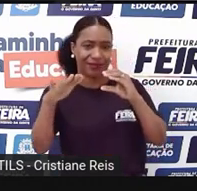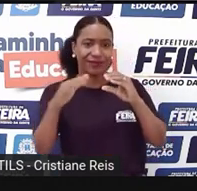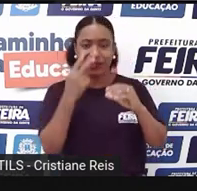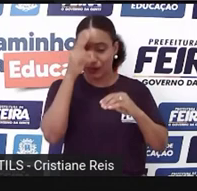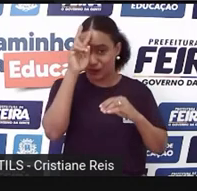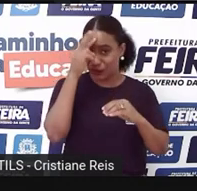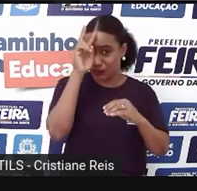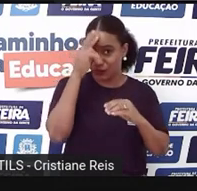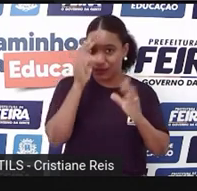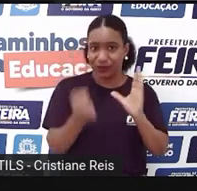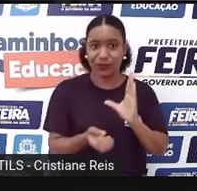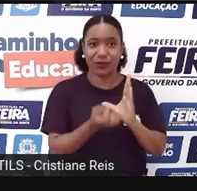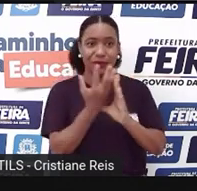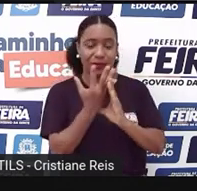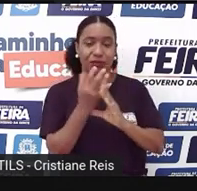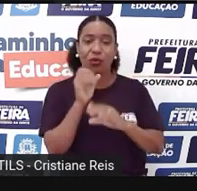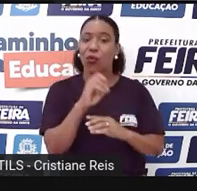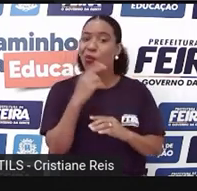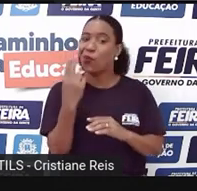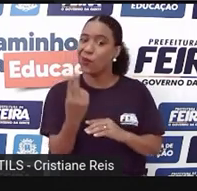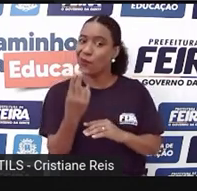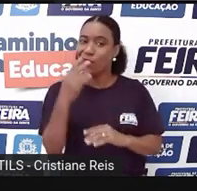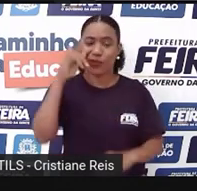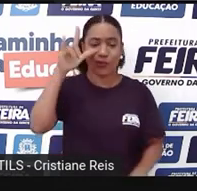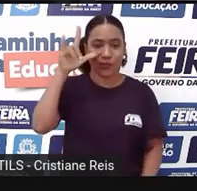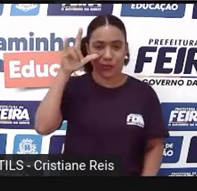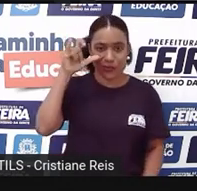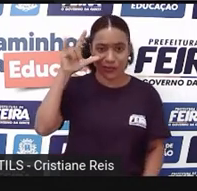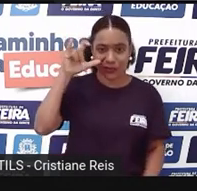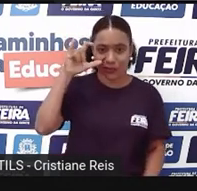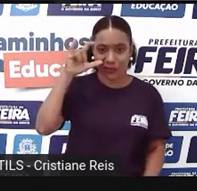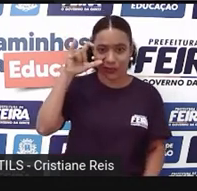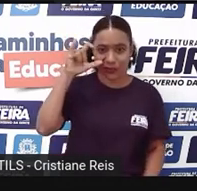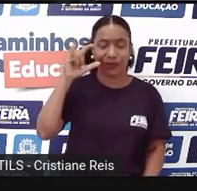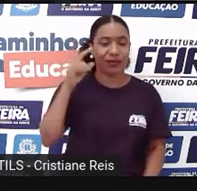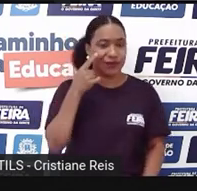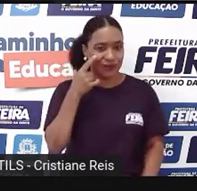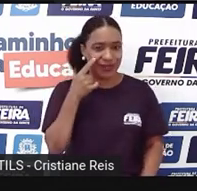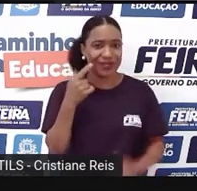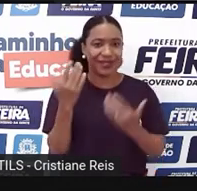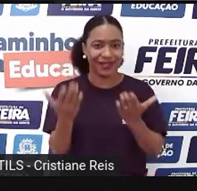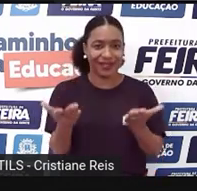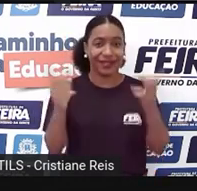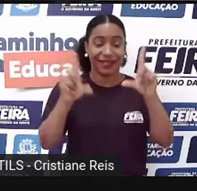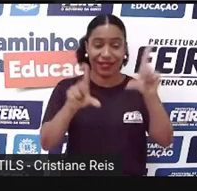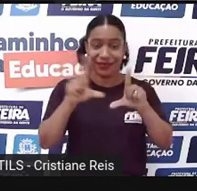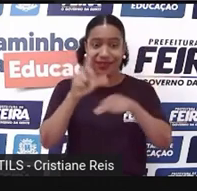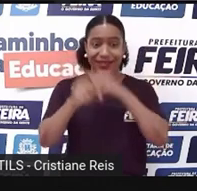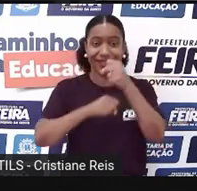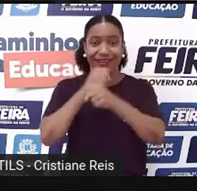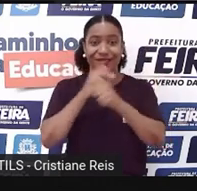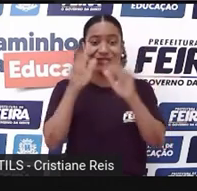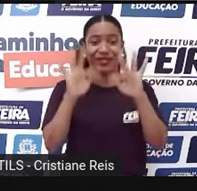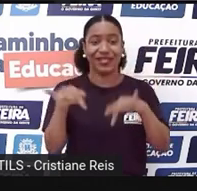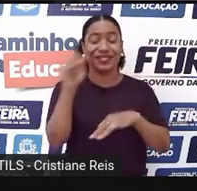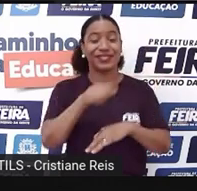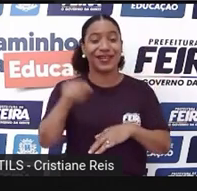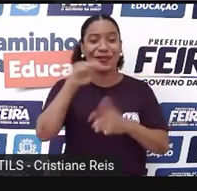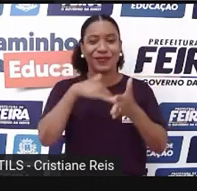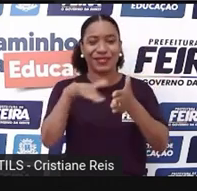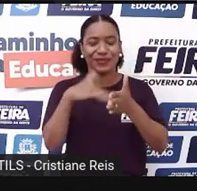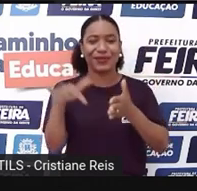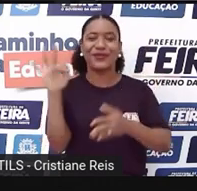história Que você criou Ou para o nosso Instagram tv.anosfinais Arroba Seduc